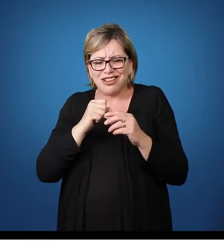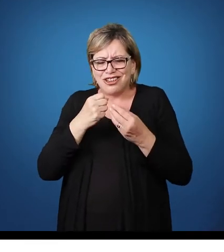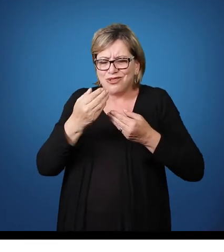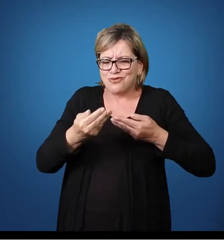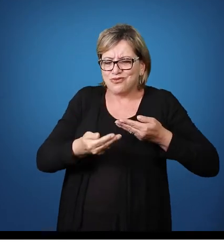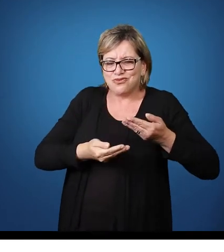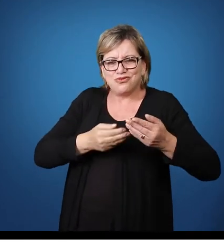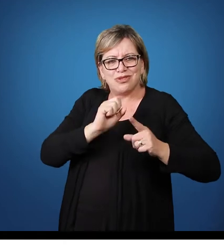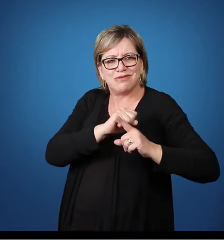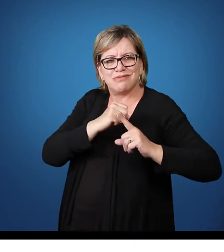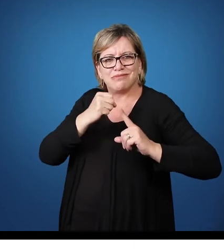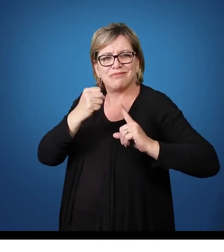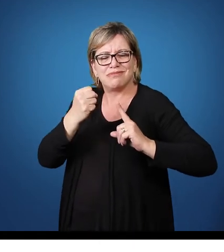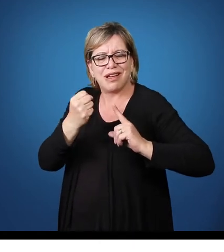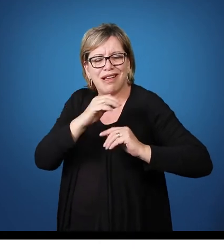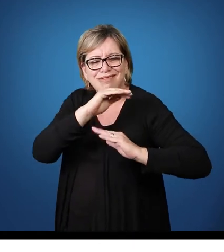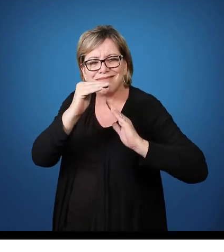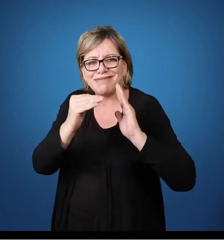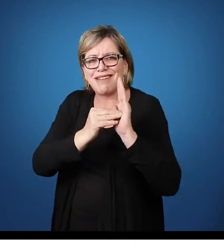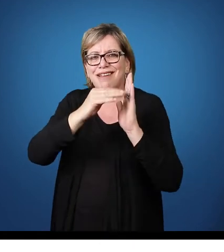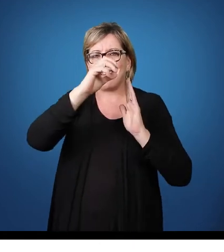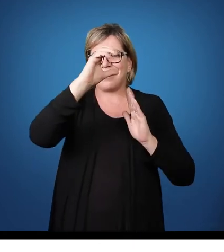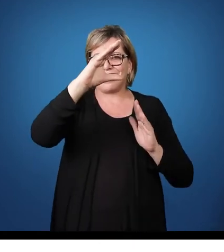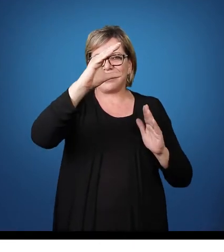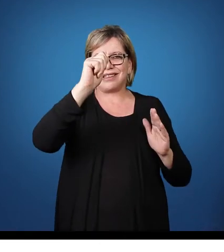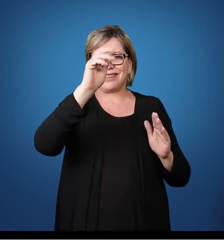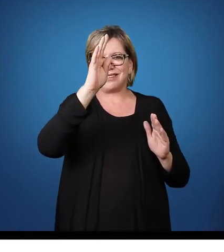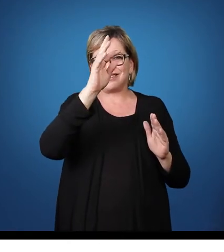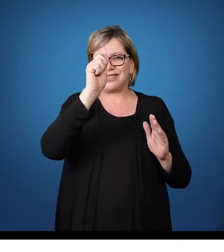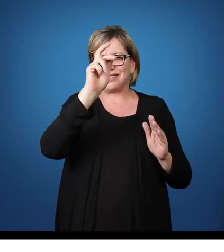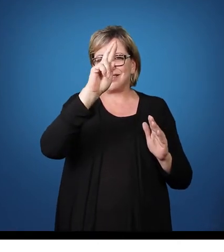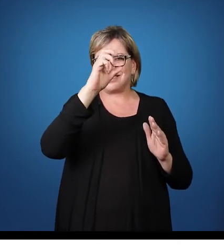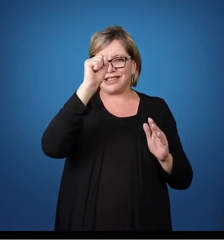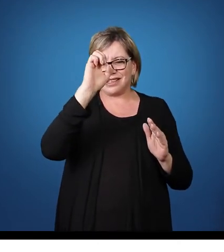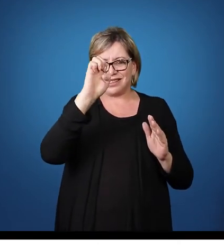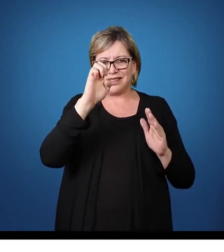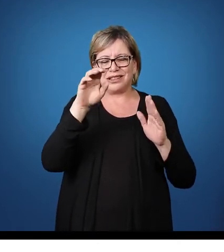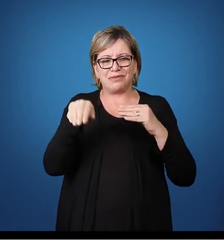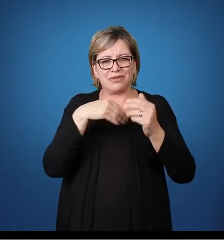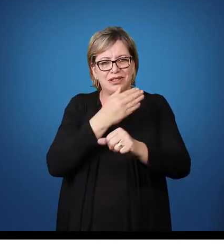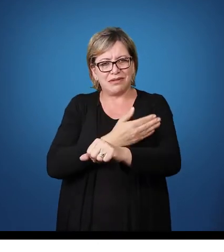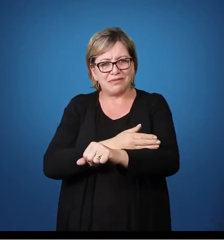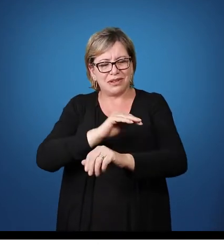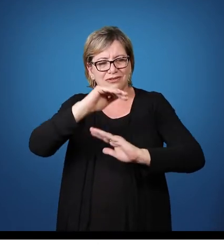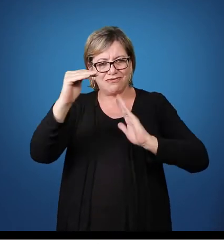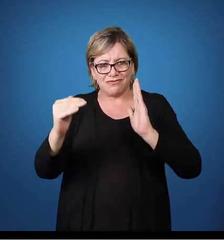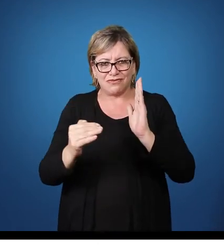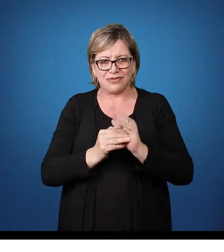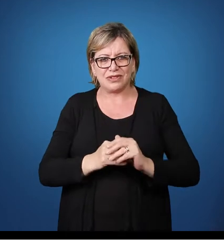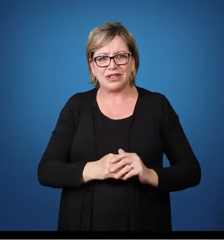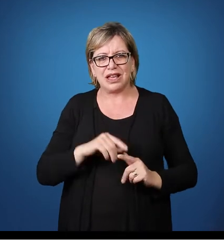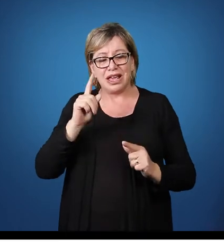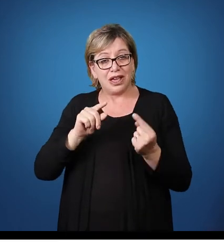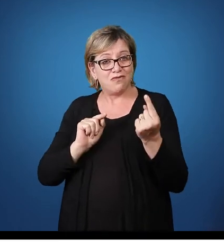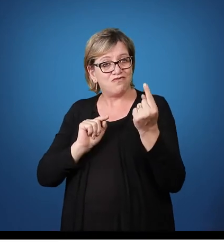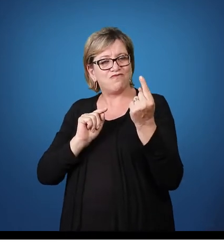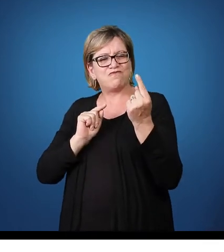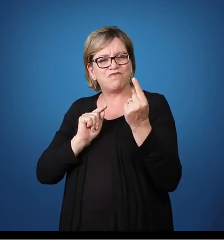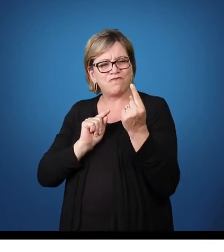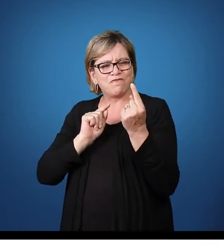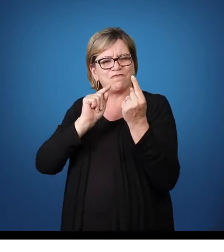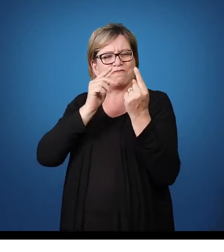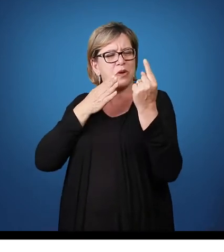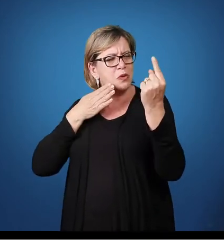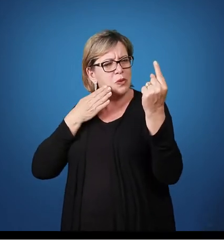chegar na catarse E aí a prática final Então, ele é um norte Pelo qual